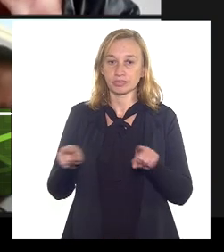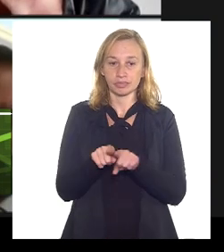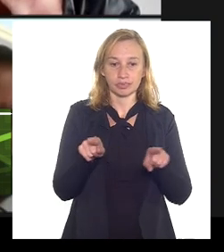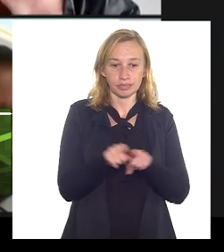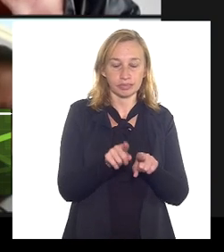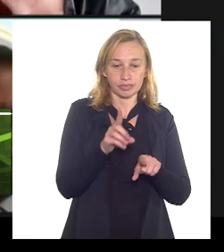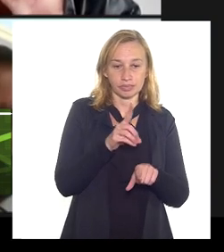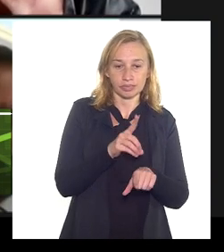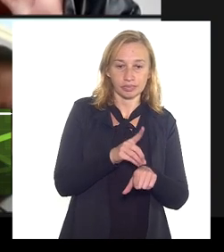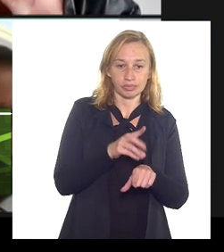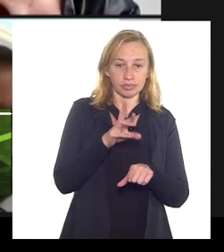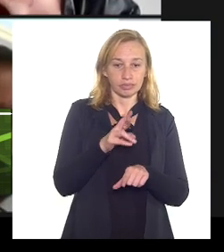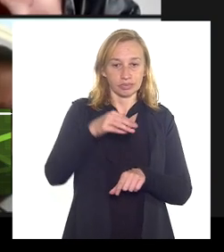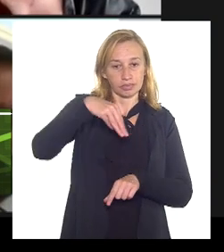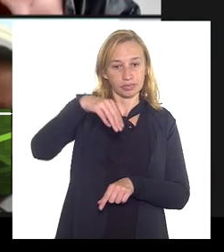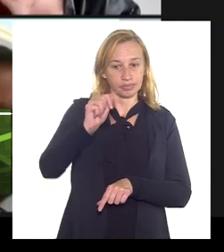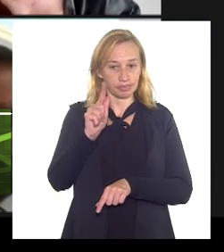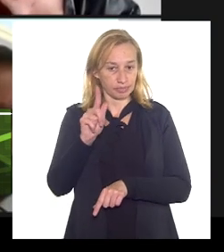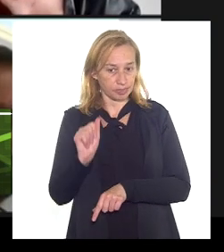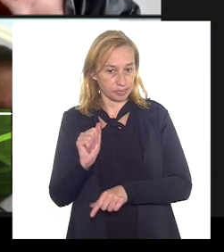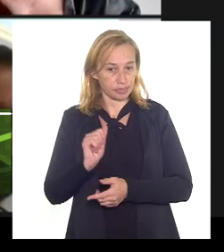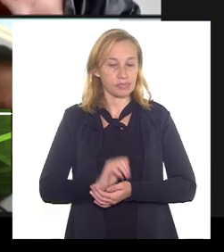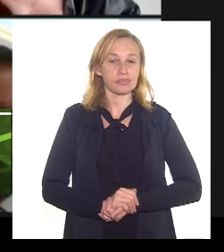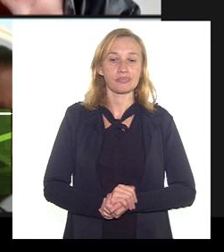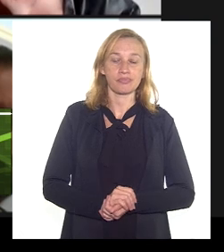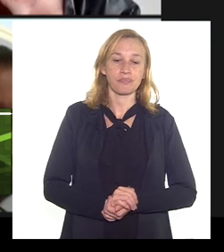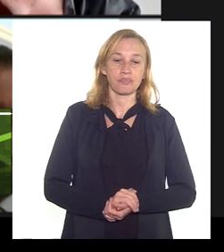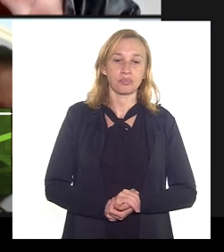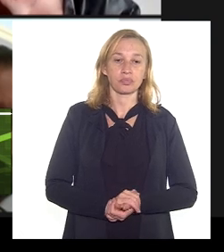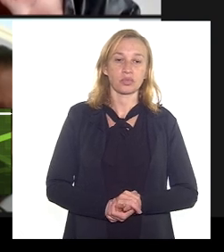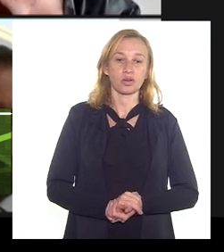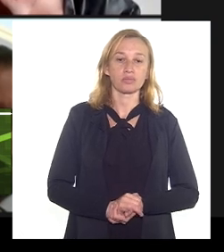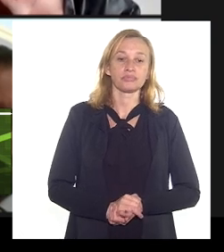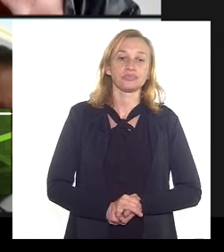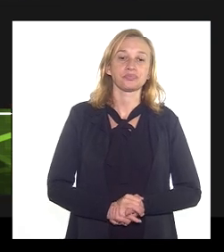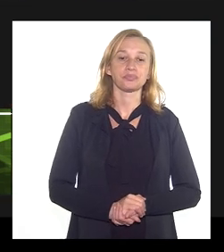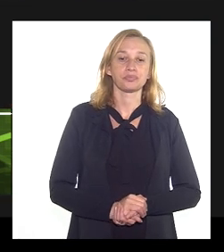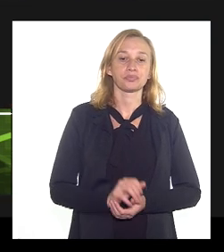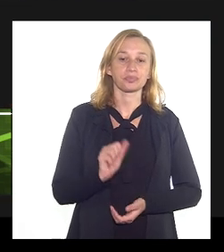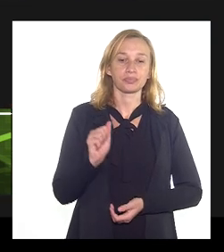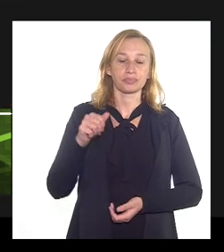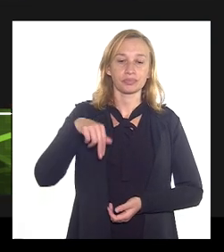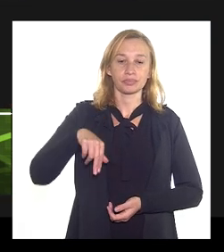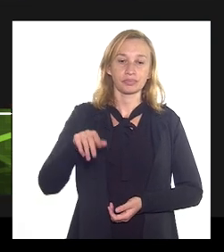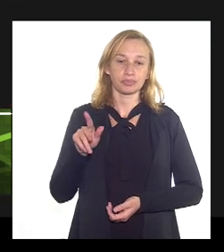da doutora Magda por favor a ANP